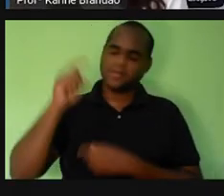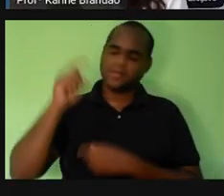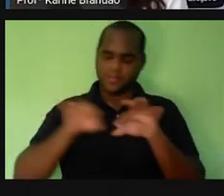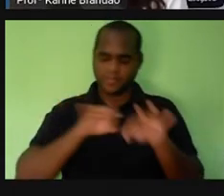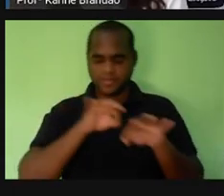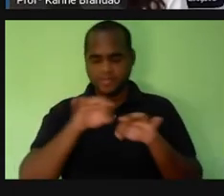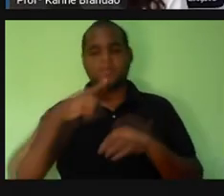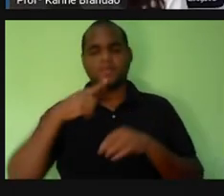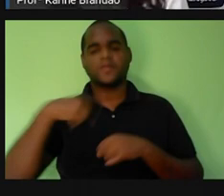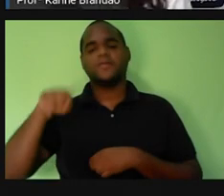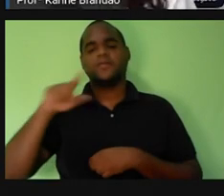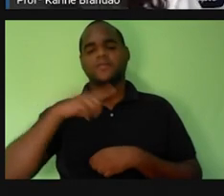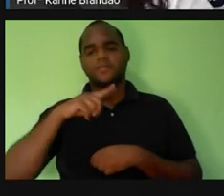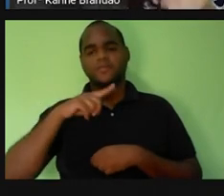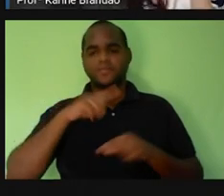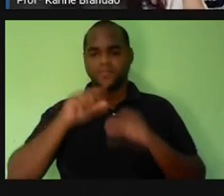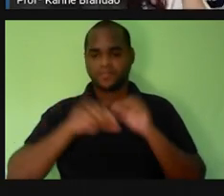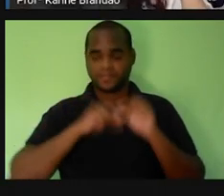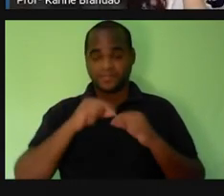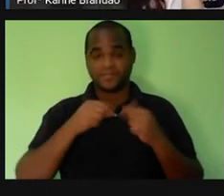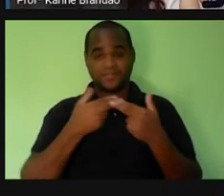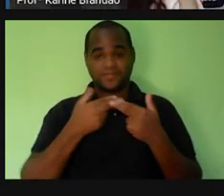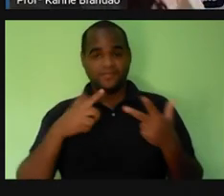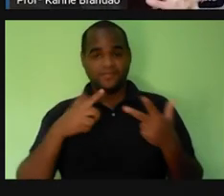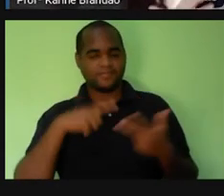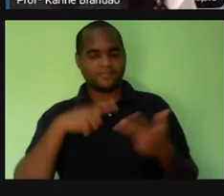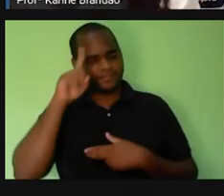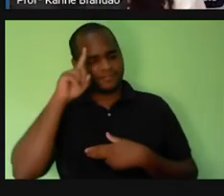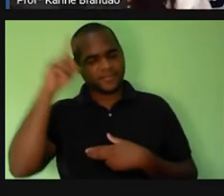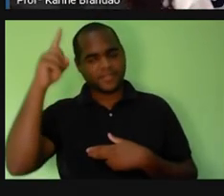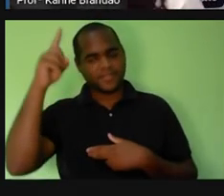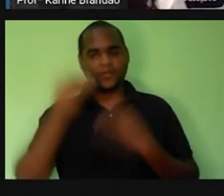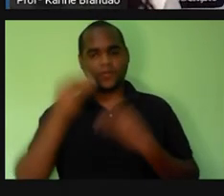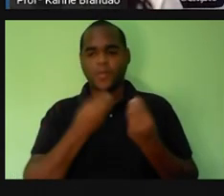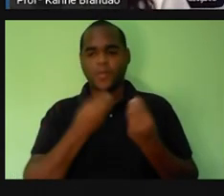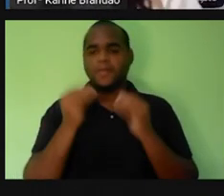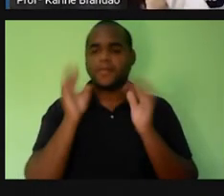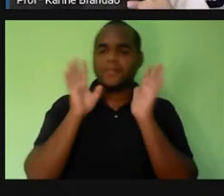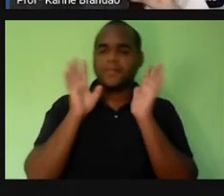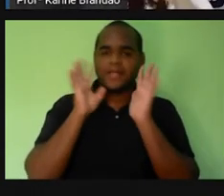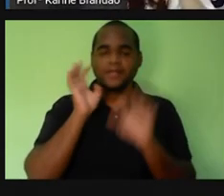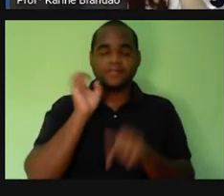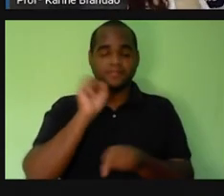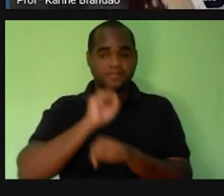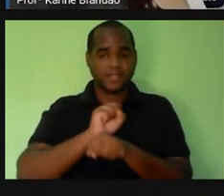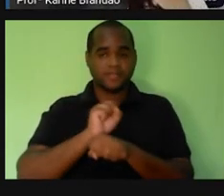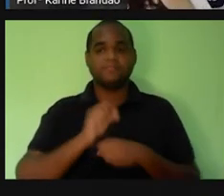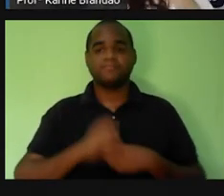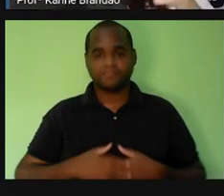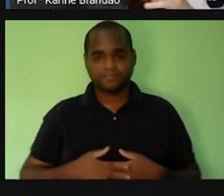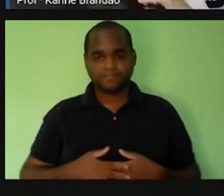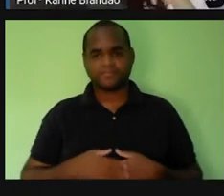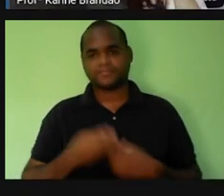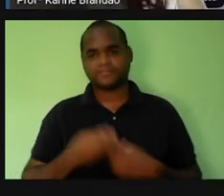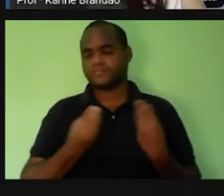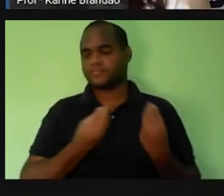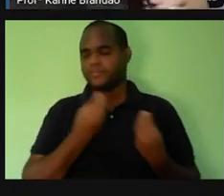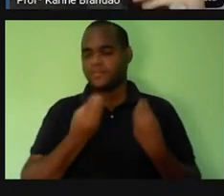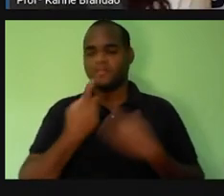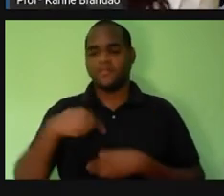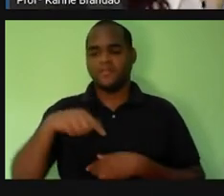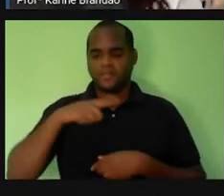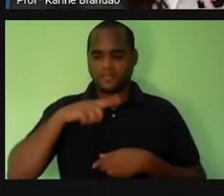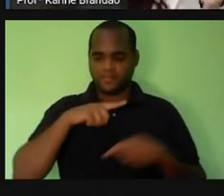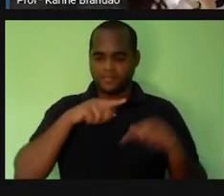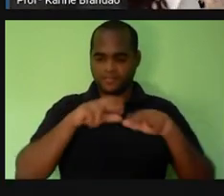a gente tem que classificar, a gente tem que pensar como é que a gente vai organizar, né? Como é que a gente vai fazer com que as coisas